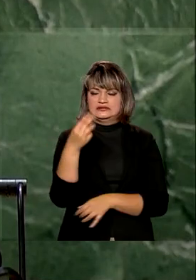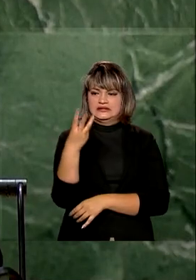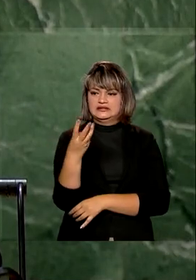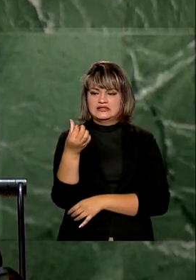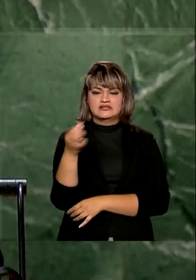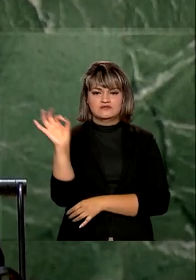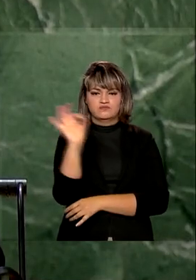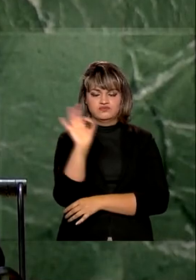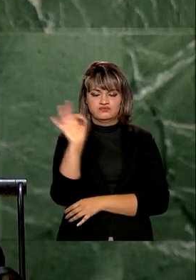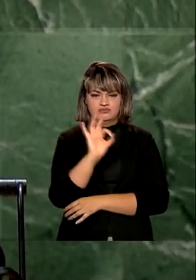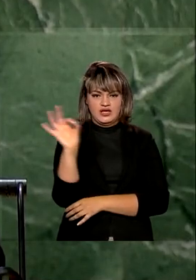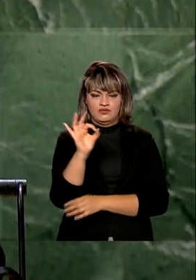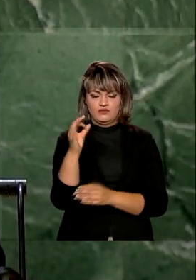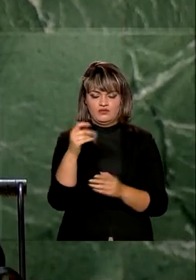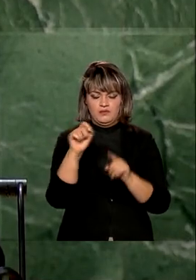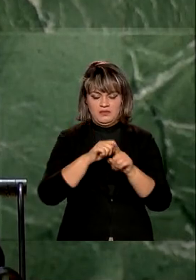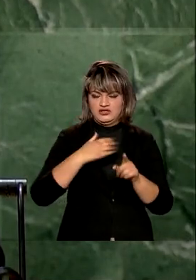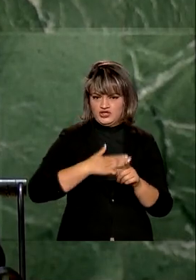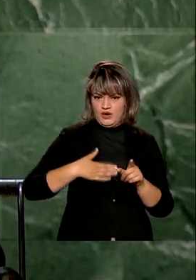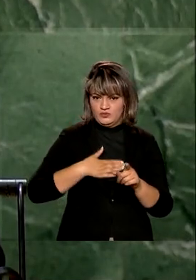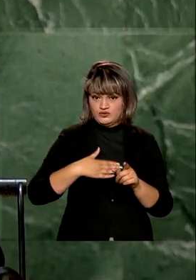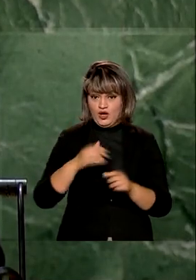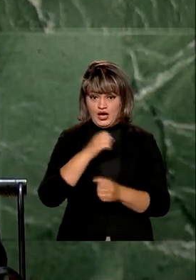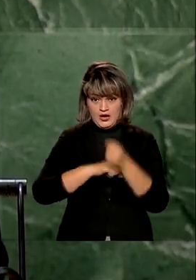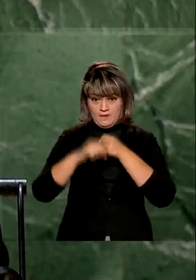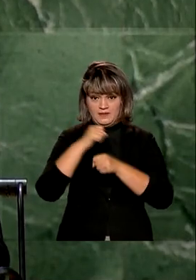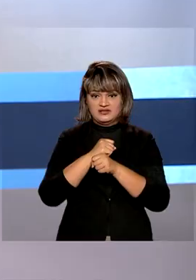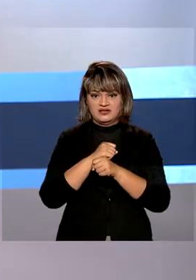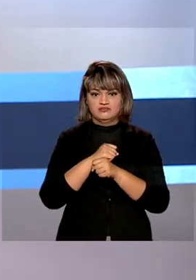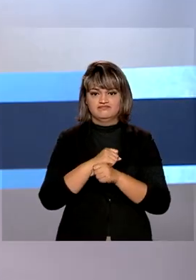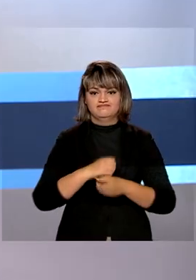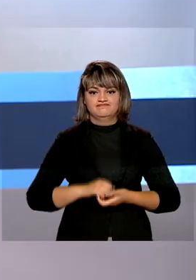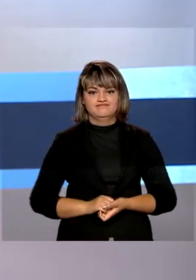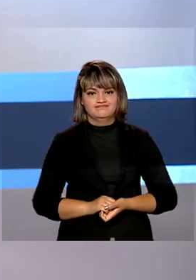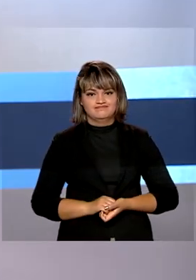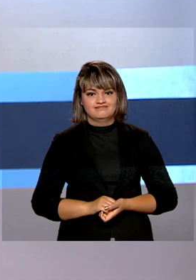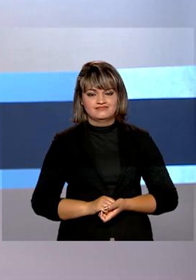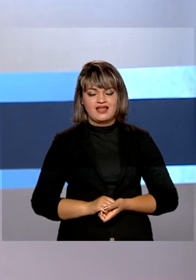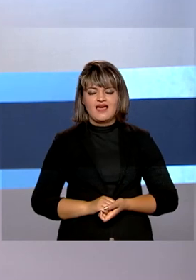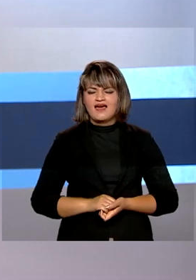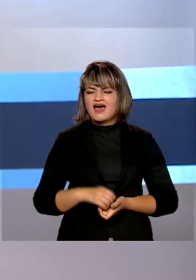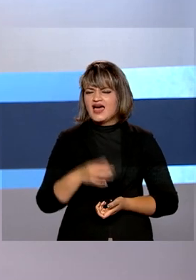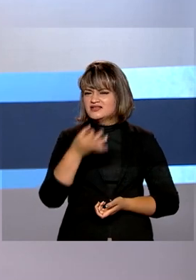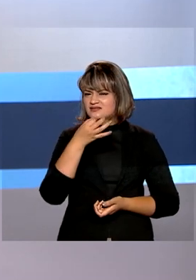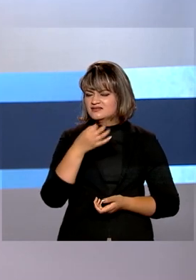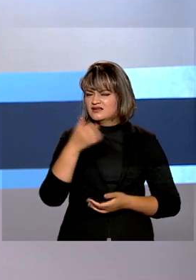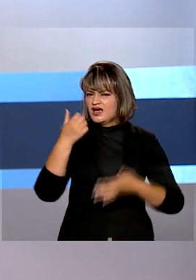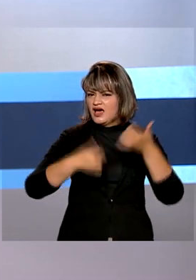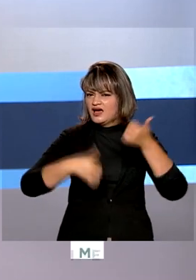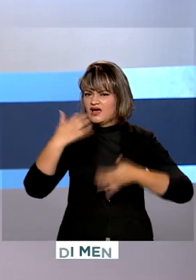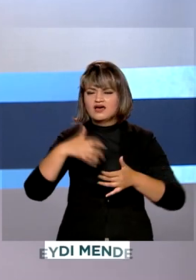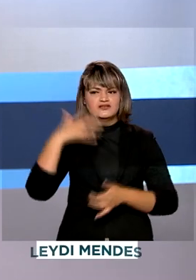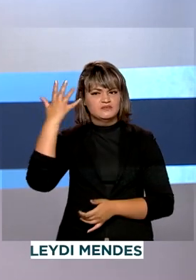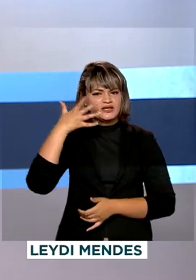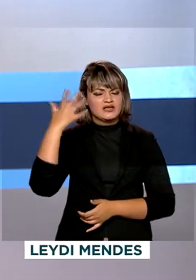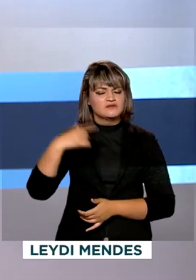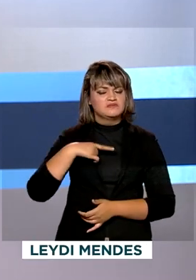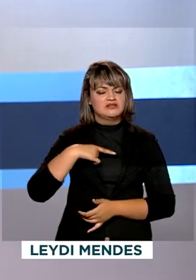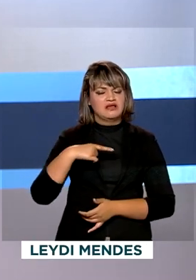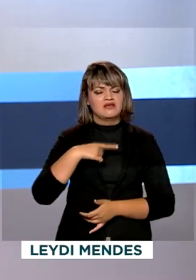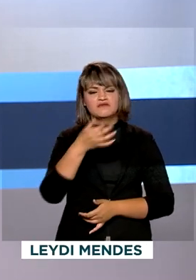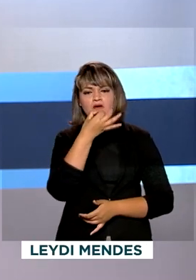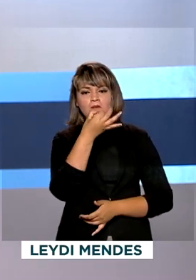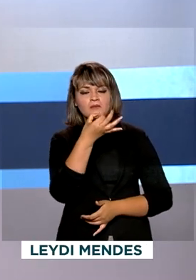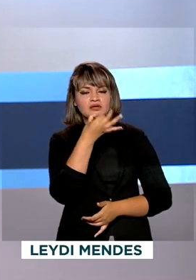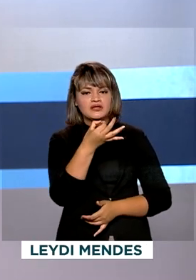agosto, quando comparado a agosto do ano anterior. Quem analisa o discurso do presidente Jair Bolsonaro na Assembleia